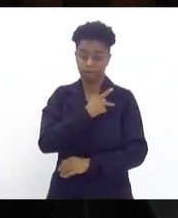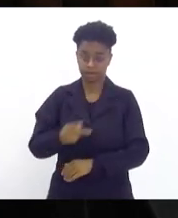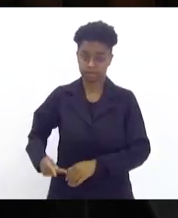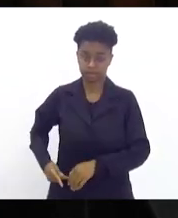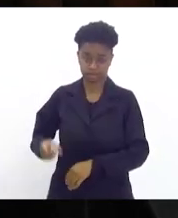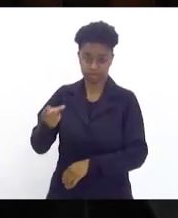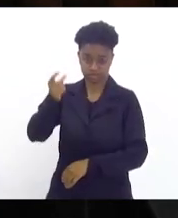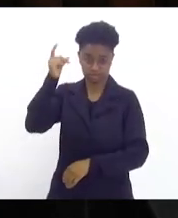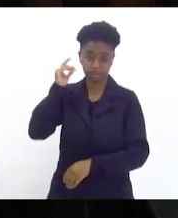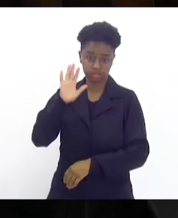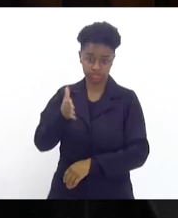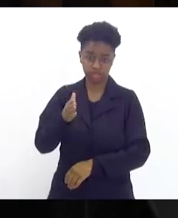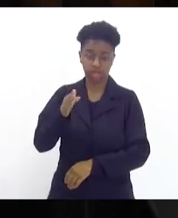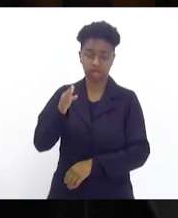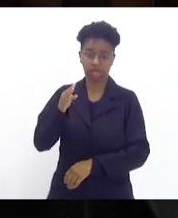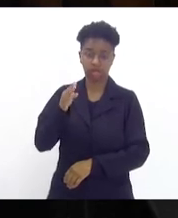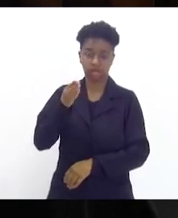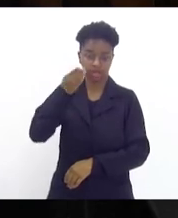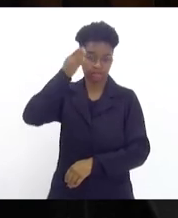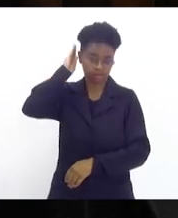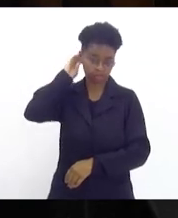já era o Michel Temer,